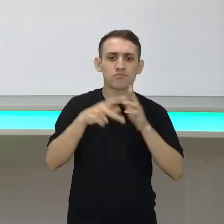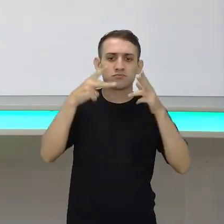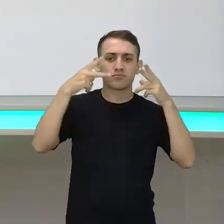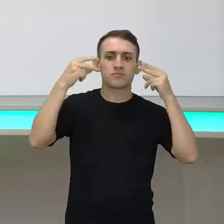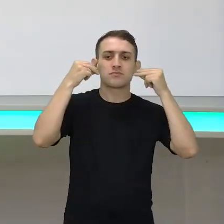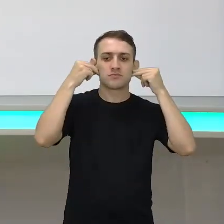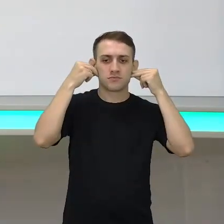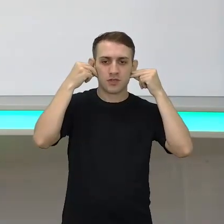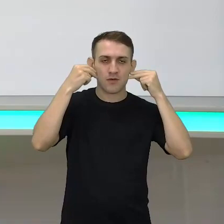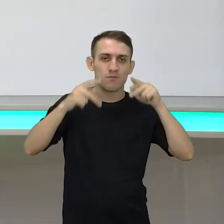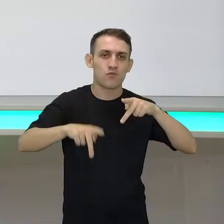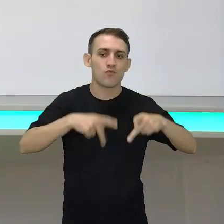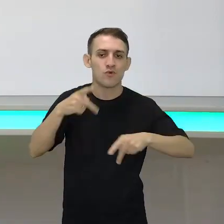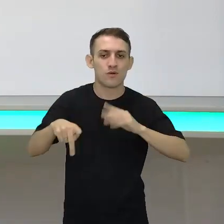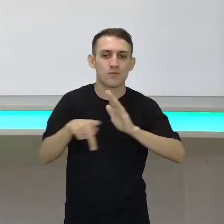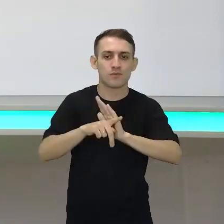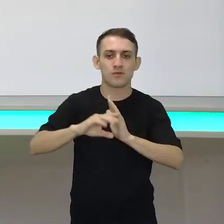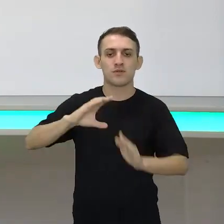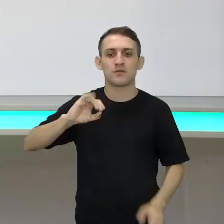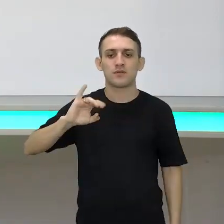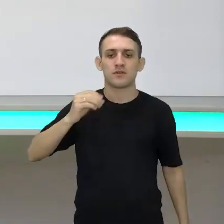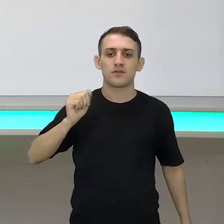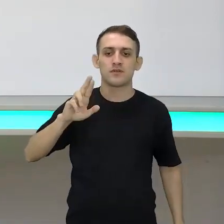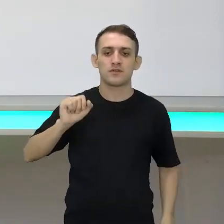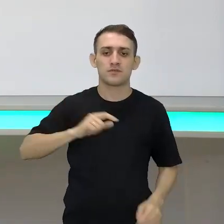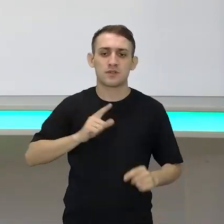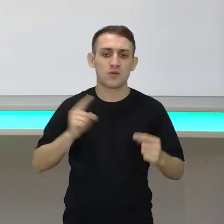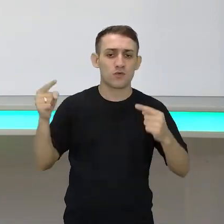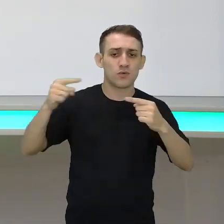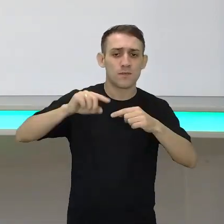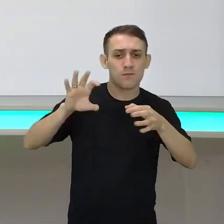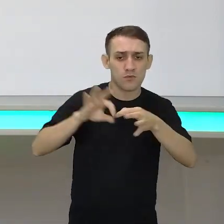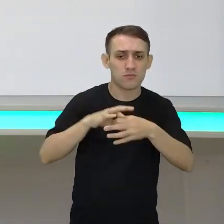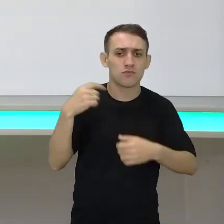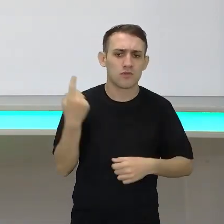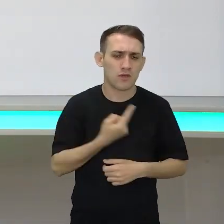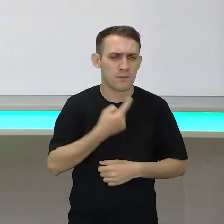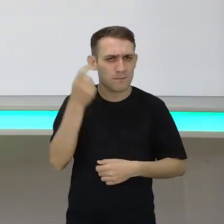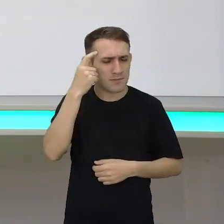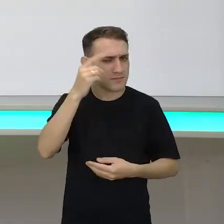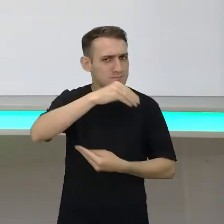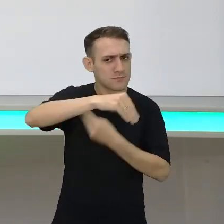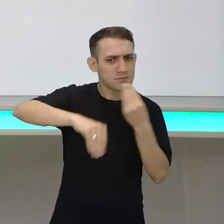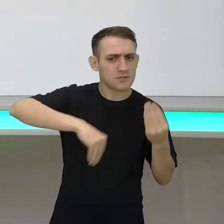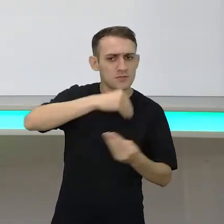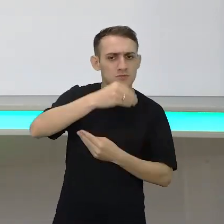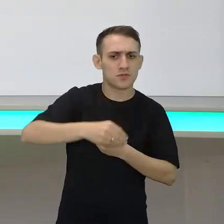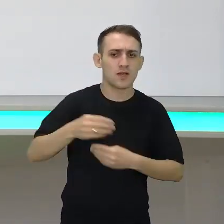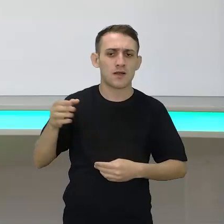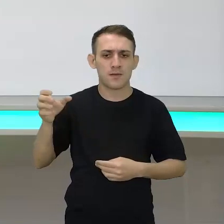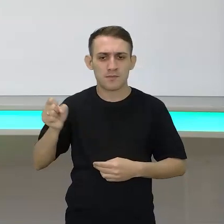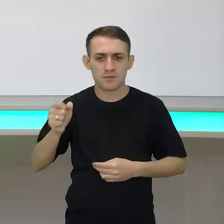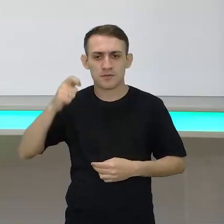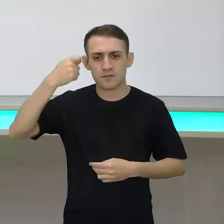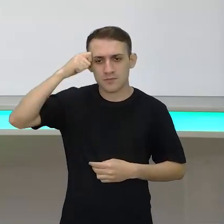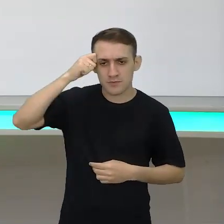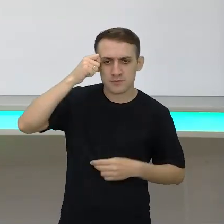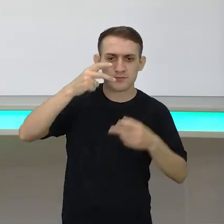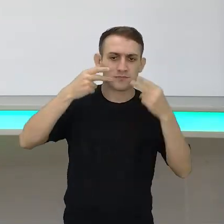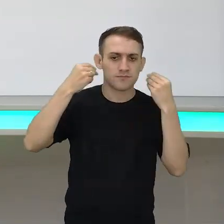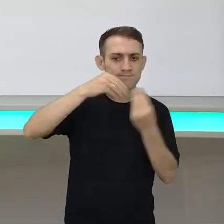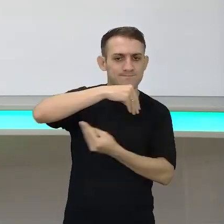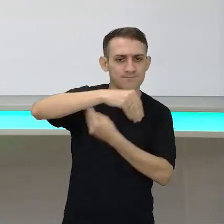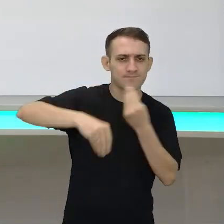para os povos Kaisaras. Então está muito ligado, muito próximo. Pensando nessa miscigenação aí de brancos, negros e